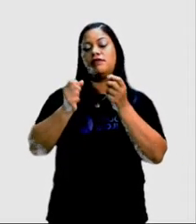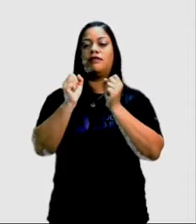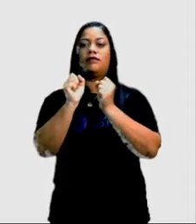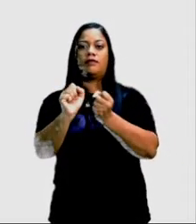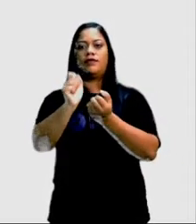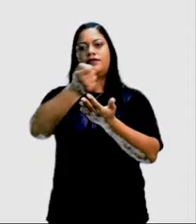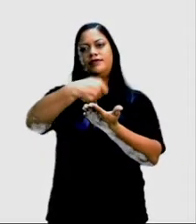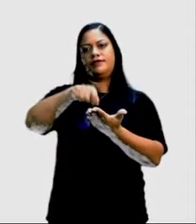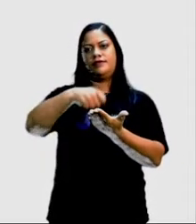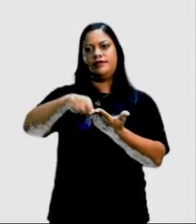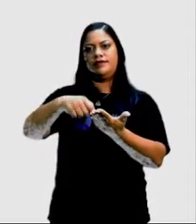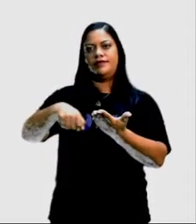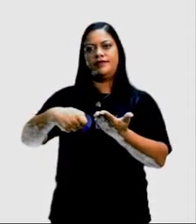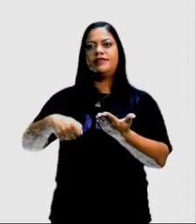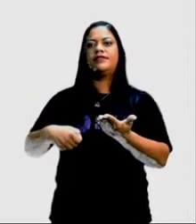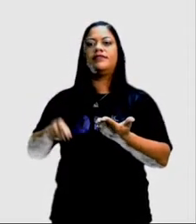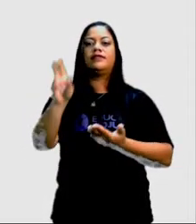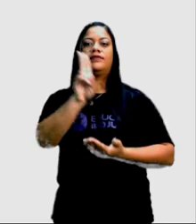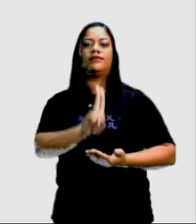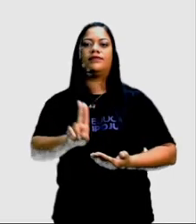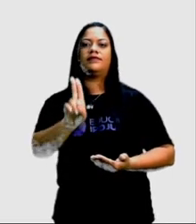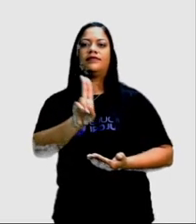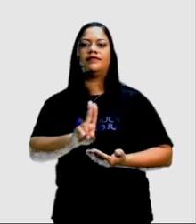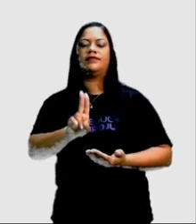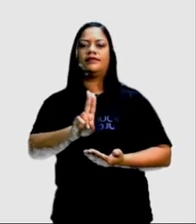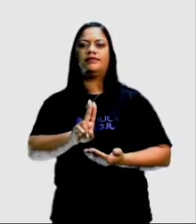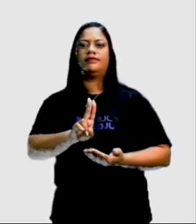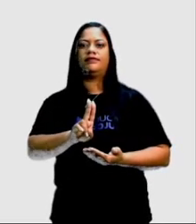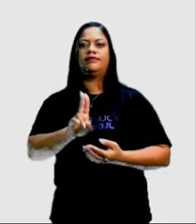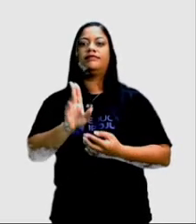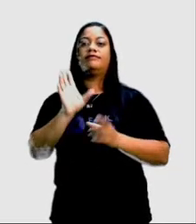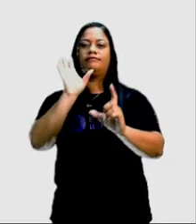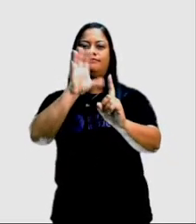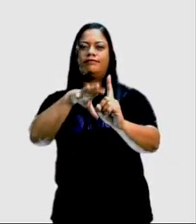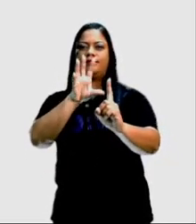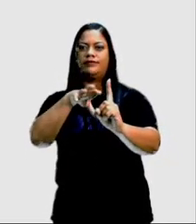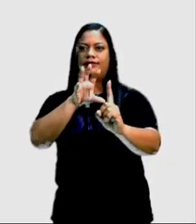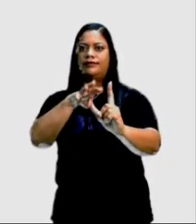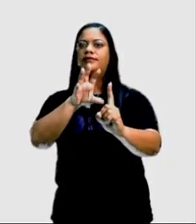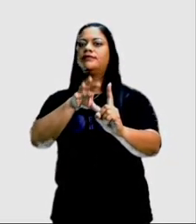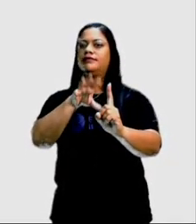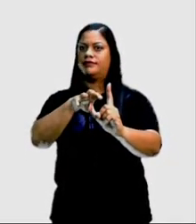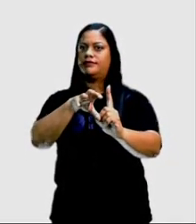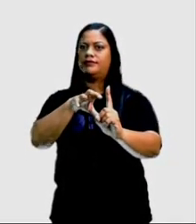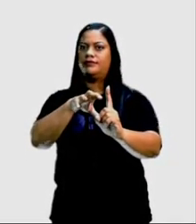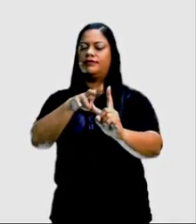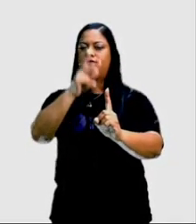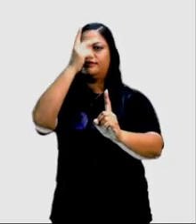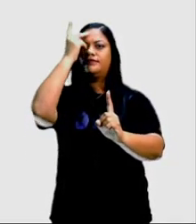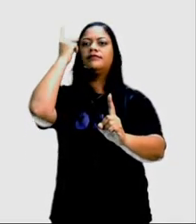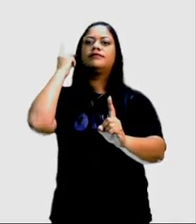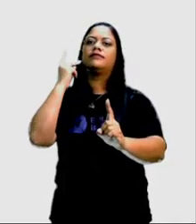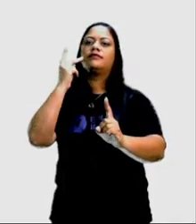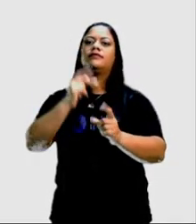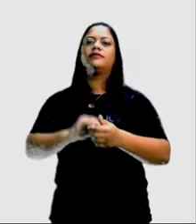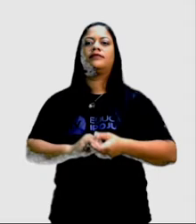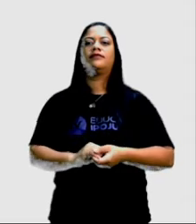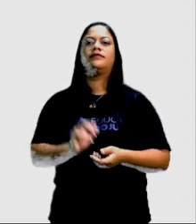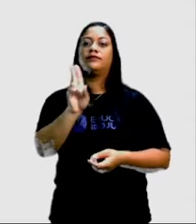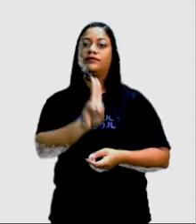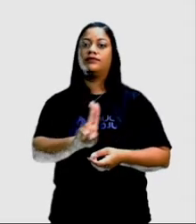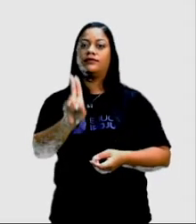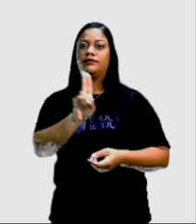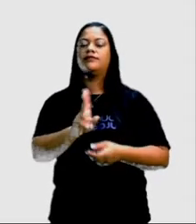ser escrita. Argumentar utilizada no intuito de influenciar um determinado interlocutor por meio de